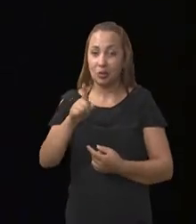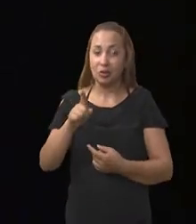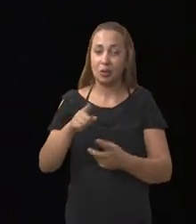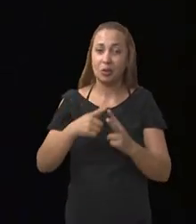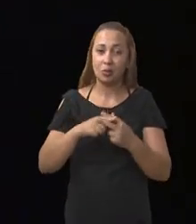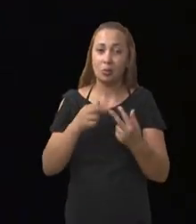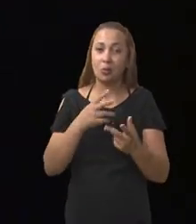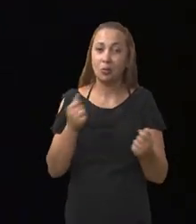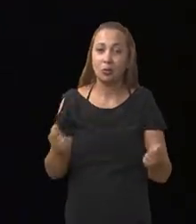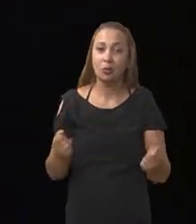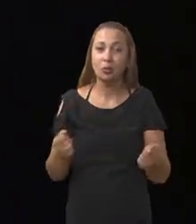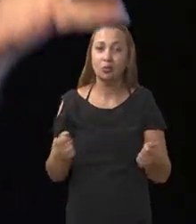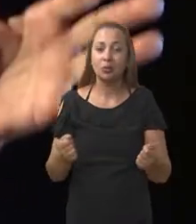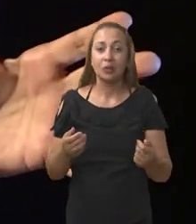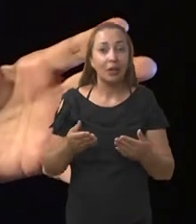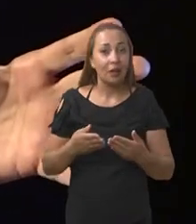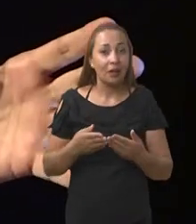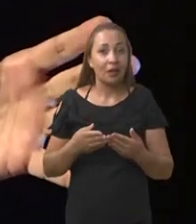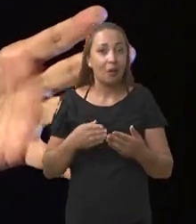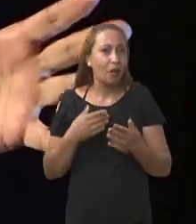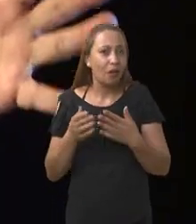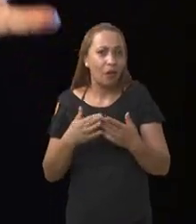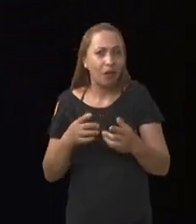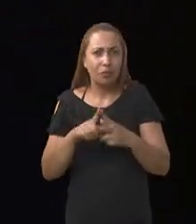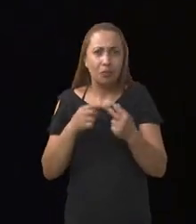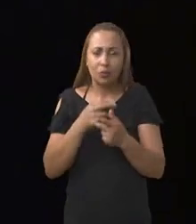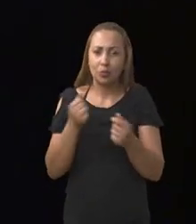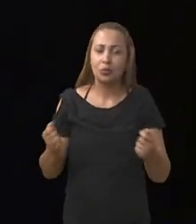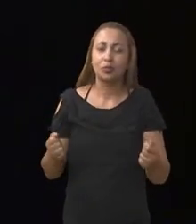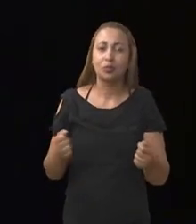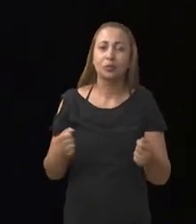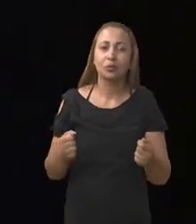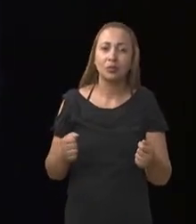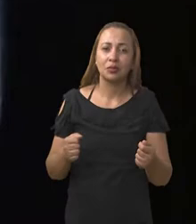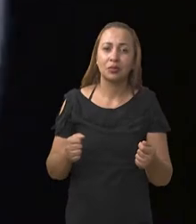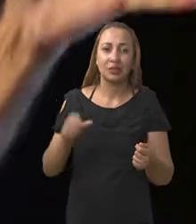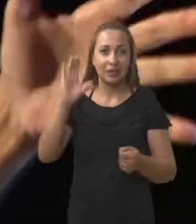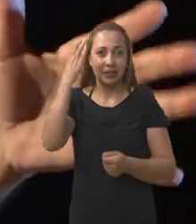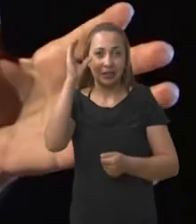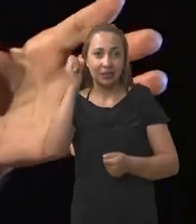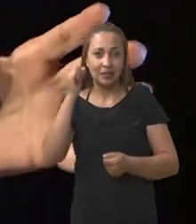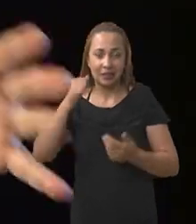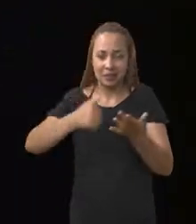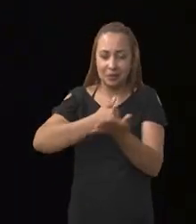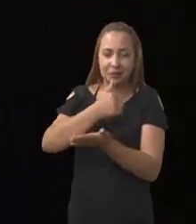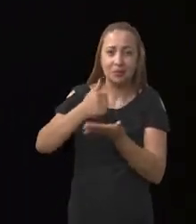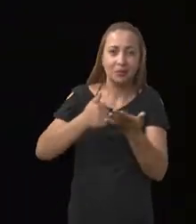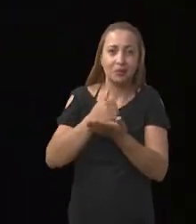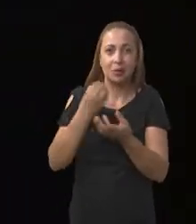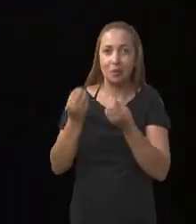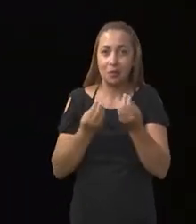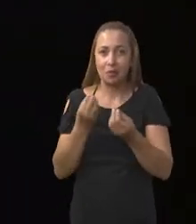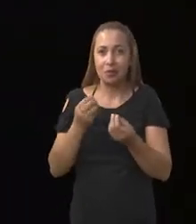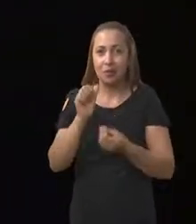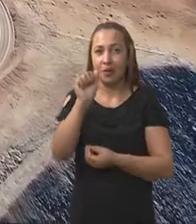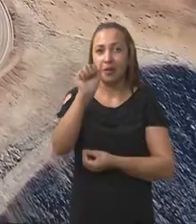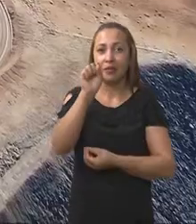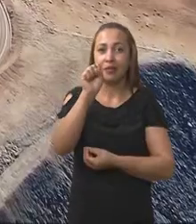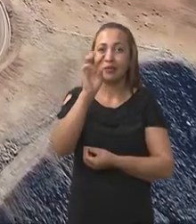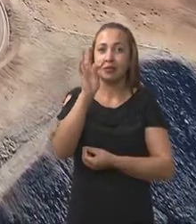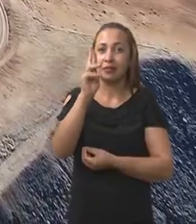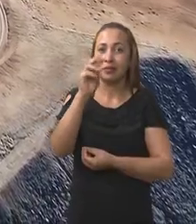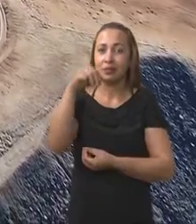seus produtos, sejam eles produtos da ciência fundamental, como é a astronomia,